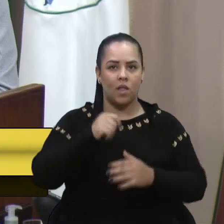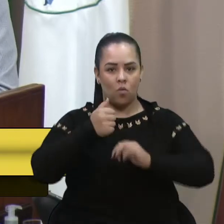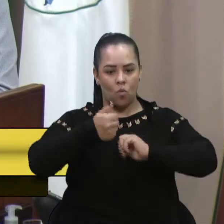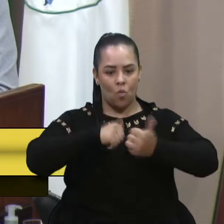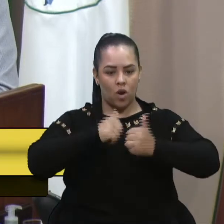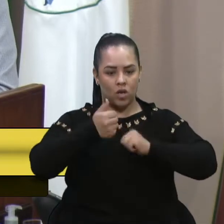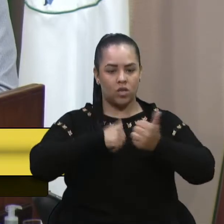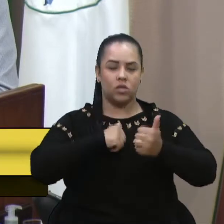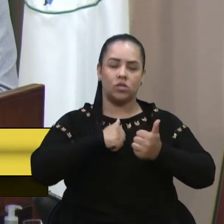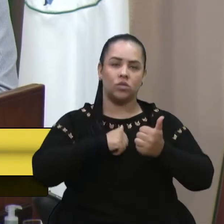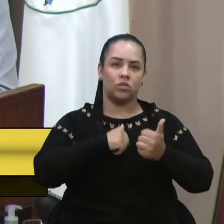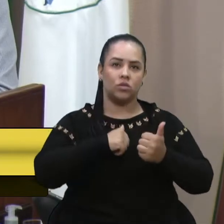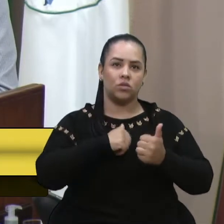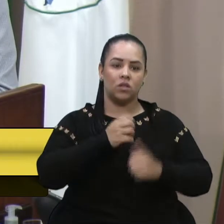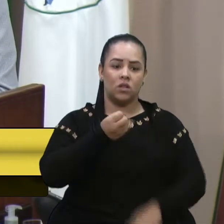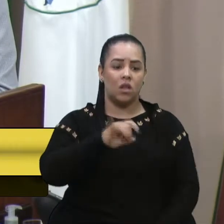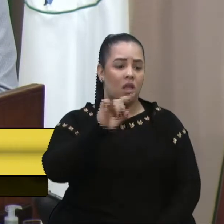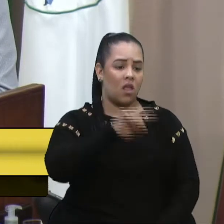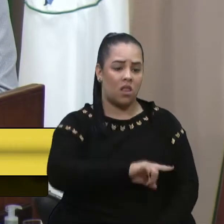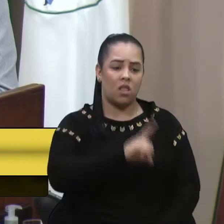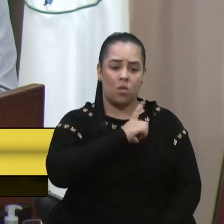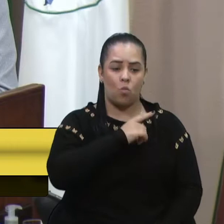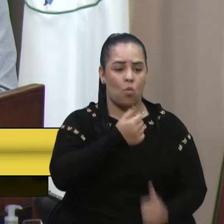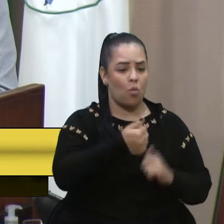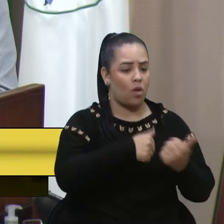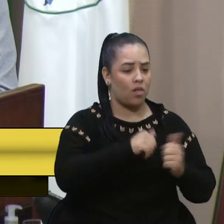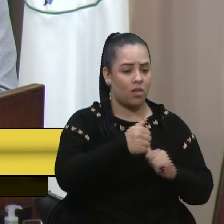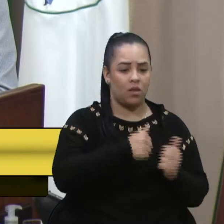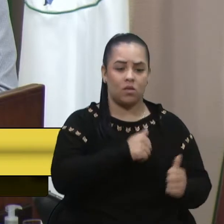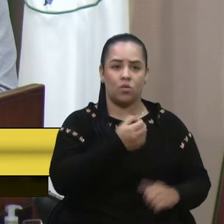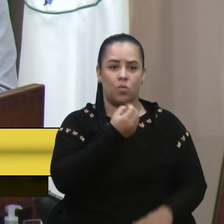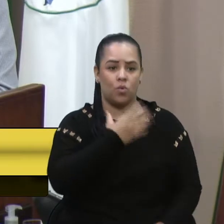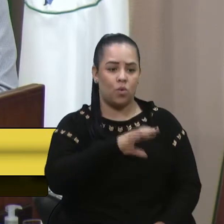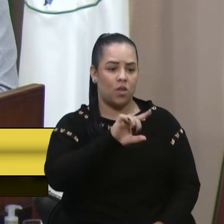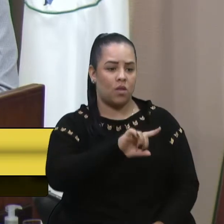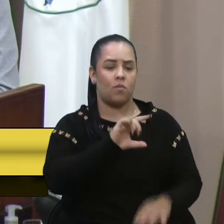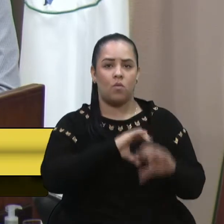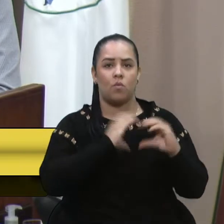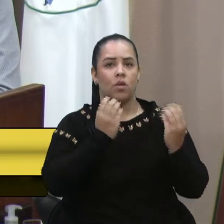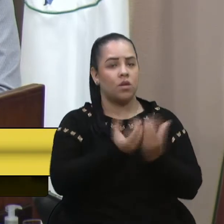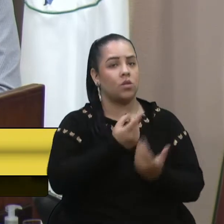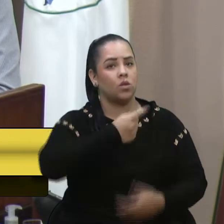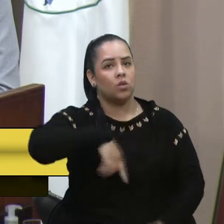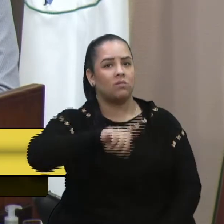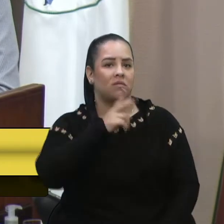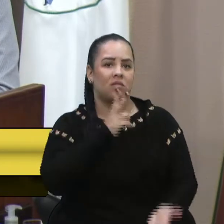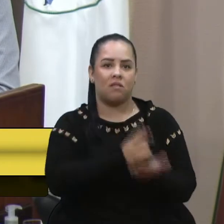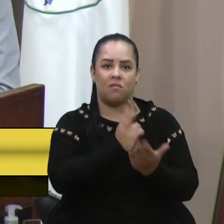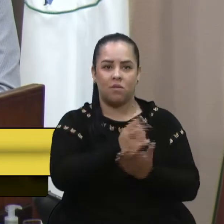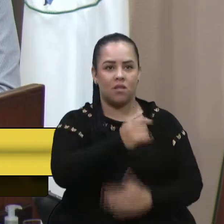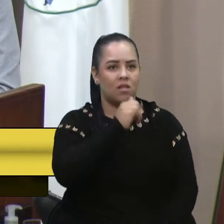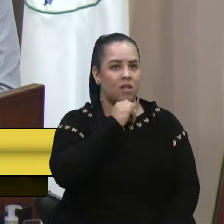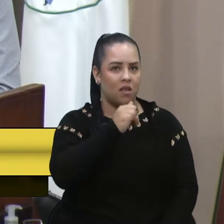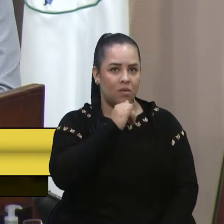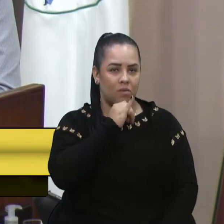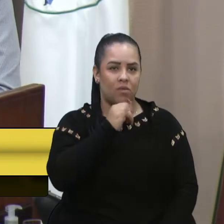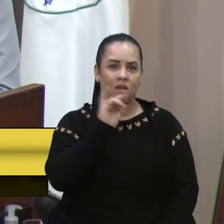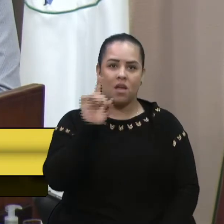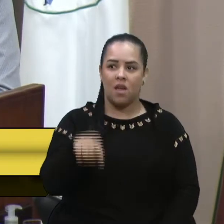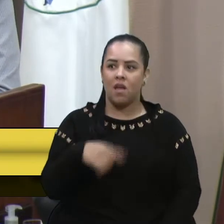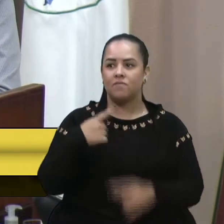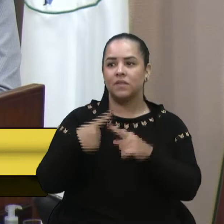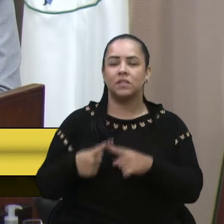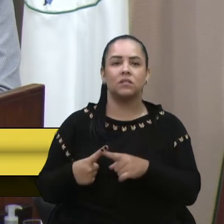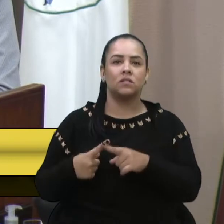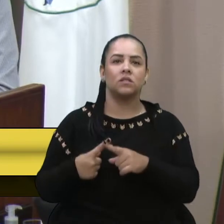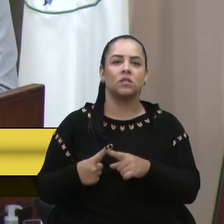do CC, quando o CC realmente corresponde com a comunidade, porque a gente sempre dá um exemplo, que eu também sempre dou, é na questão, às vezes, a